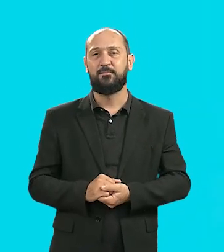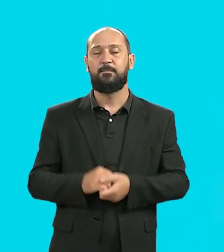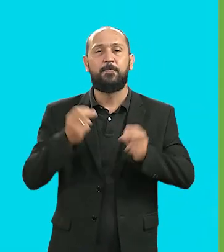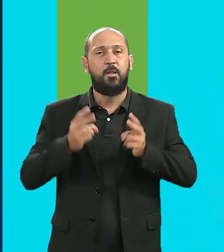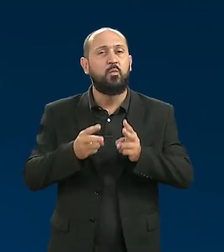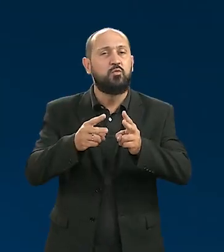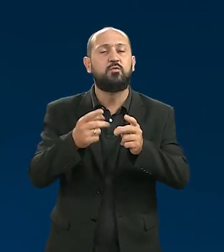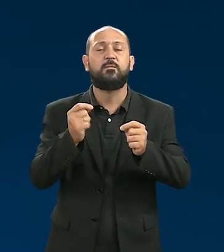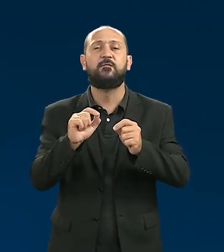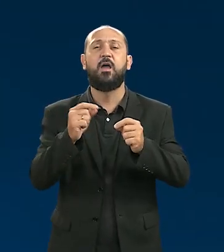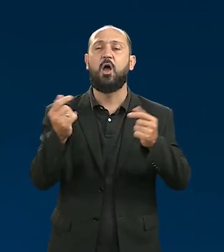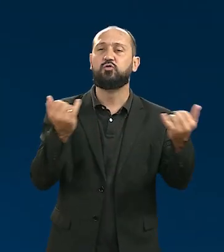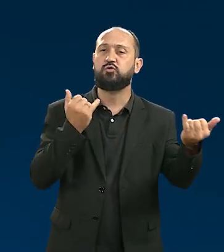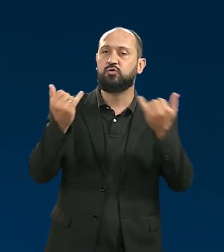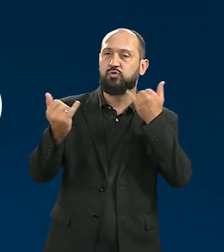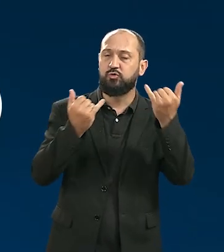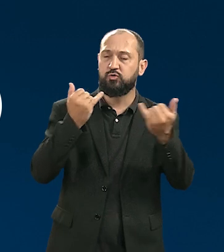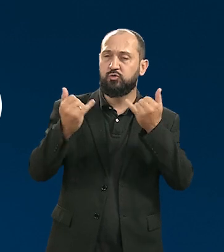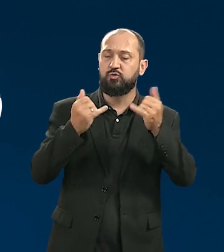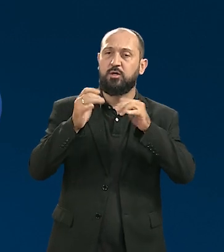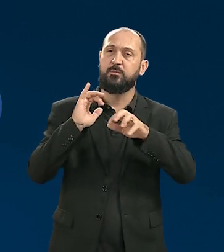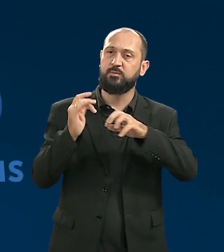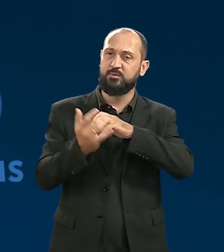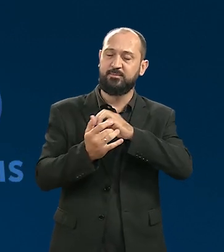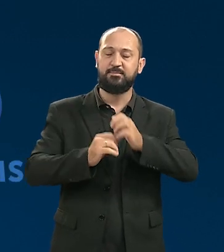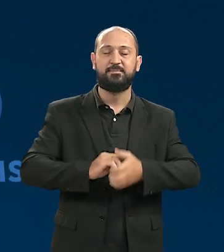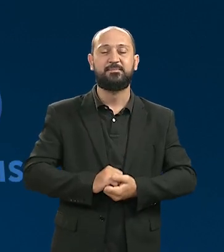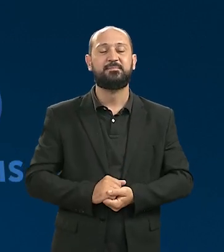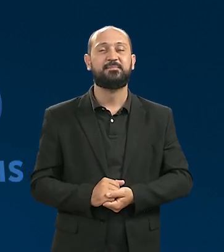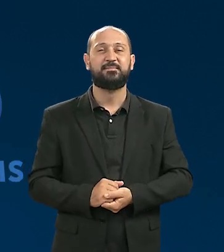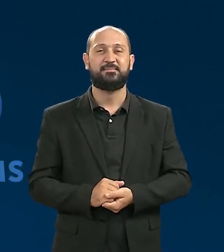Continue acompanhando outras notícias em nossas mídias sociais.